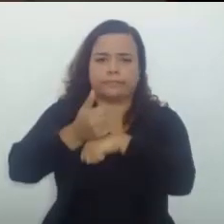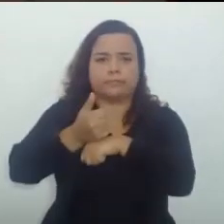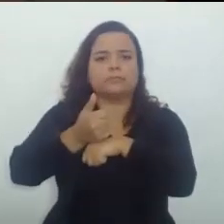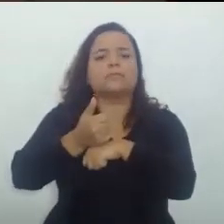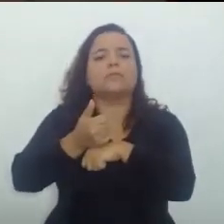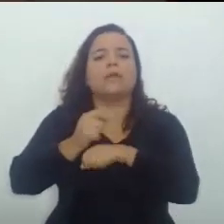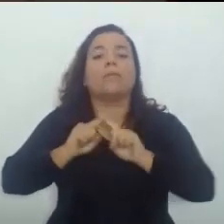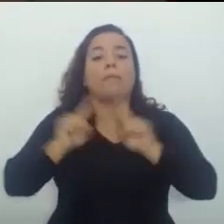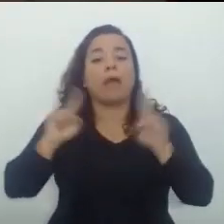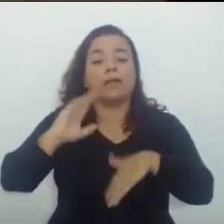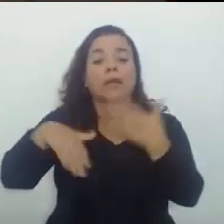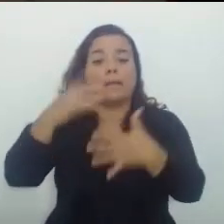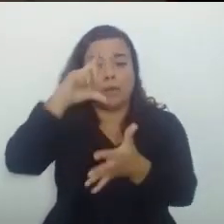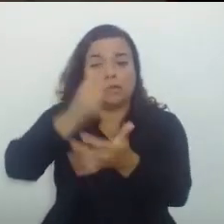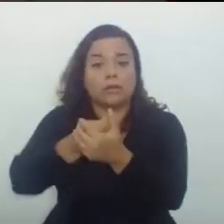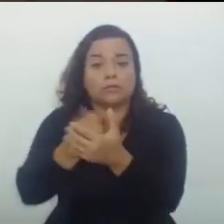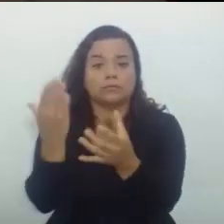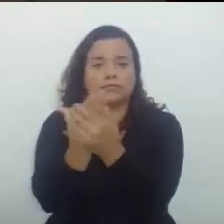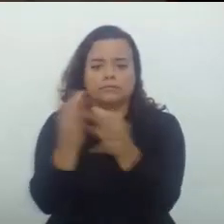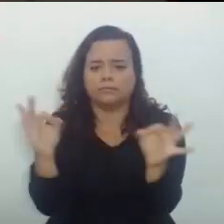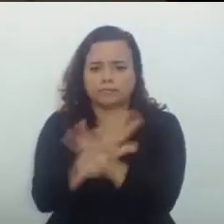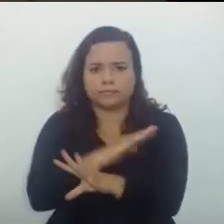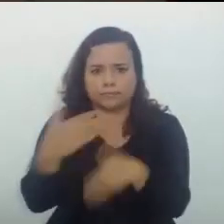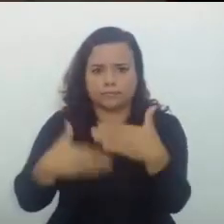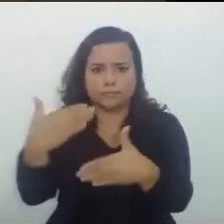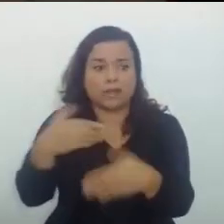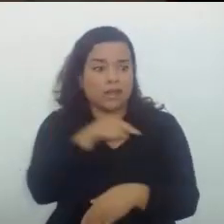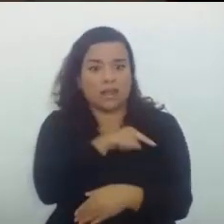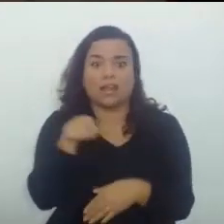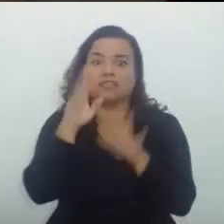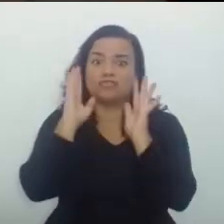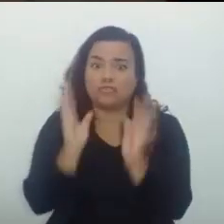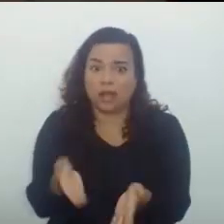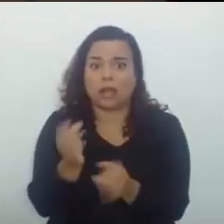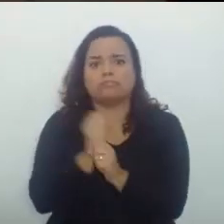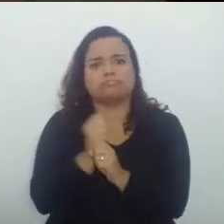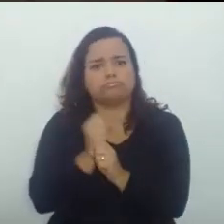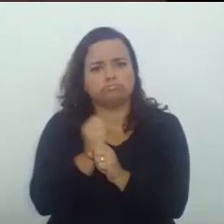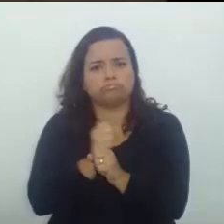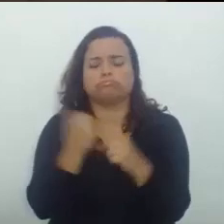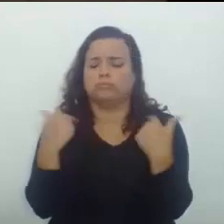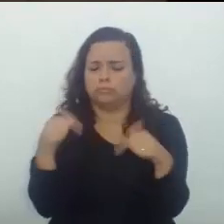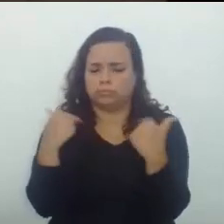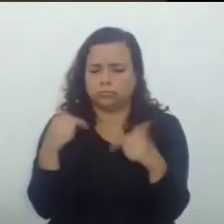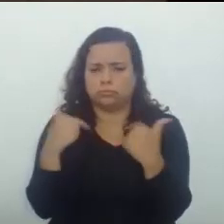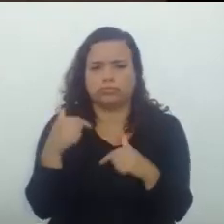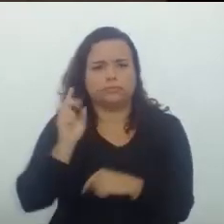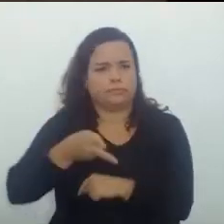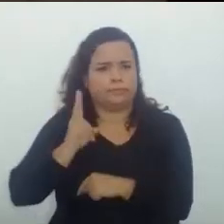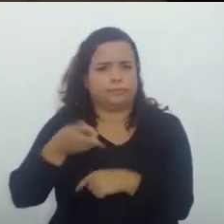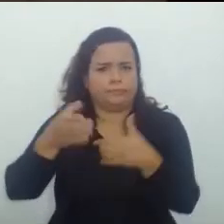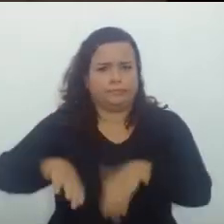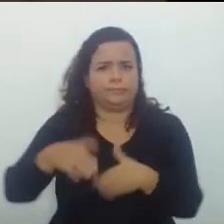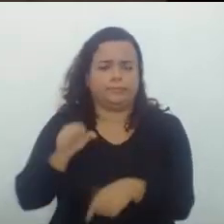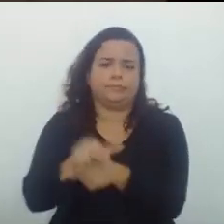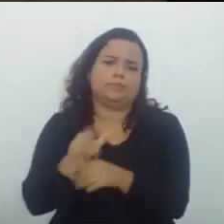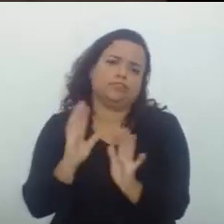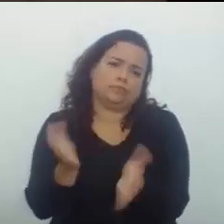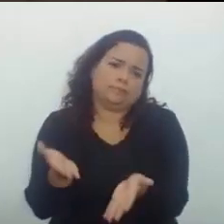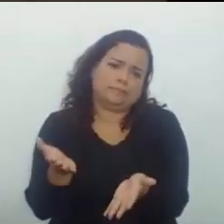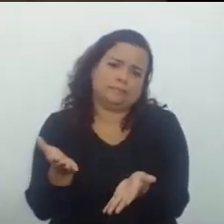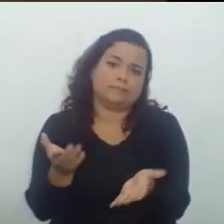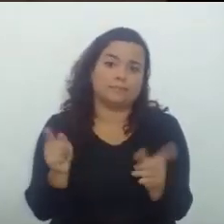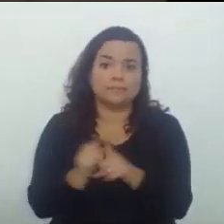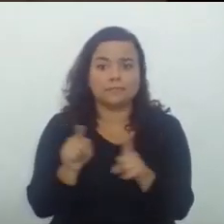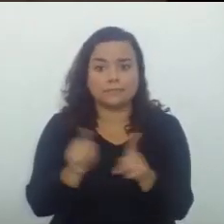decisão De método Eles já estão No exercício Desses cargos Por algum tempo E mesmo assim O entendimento É de que Eles